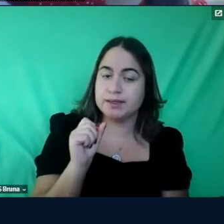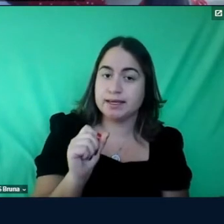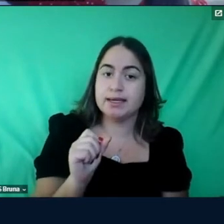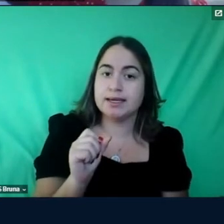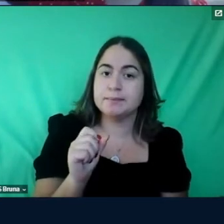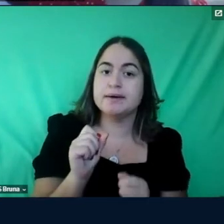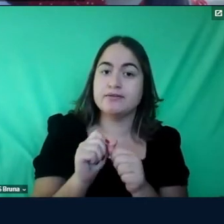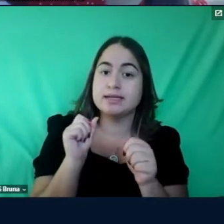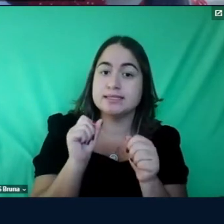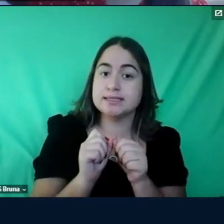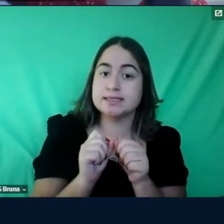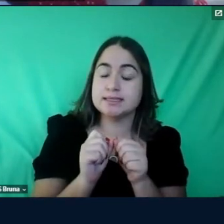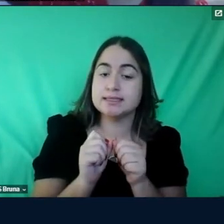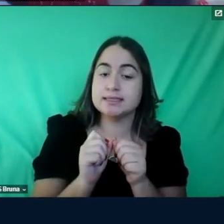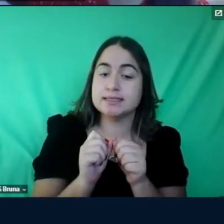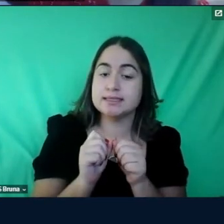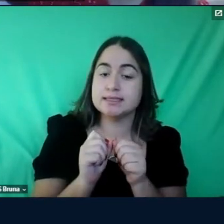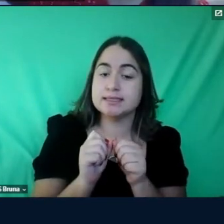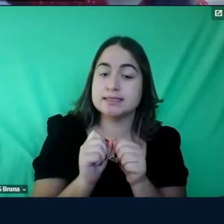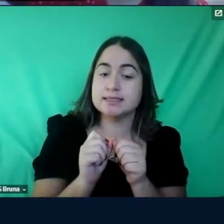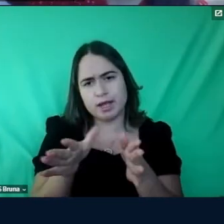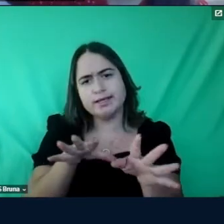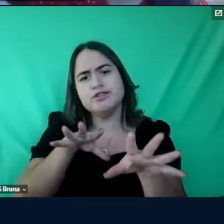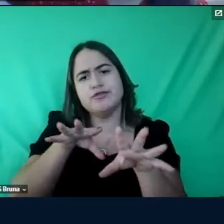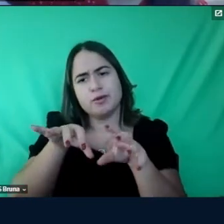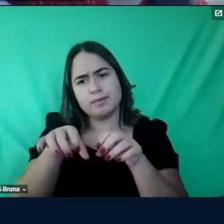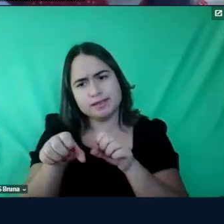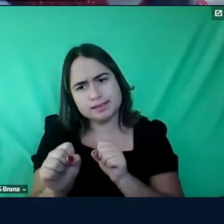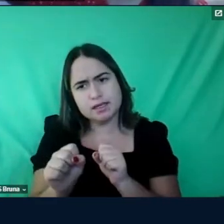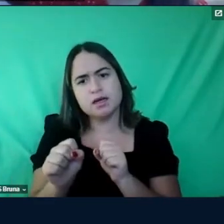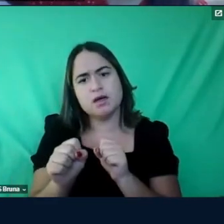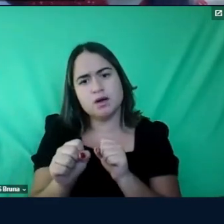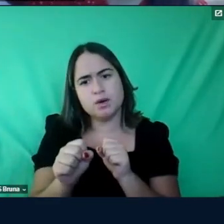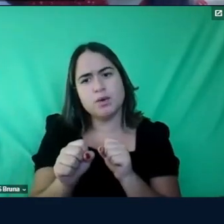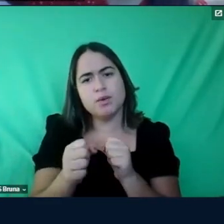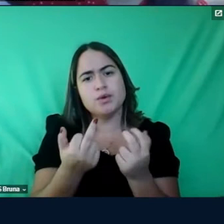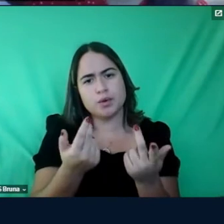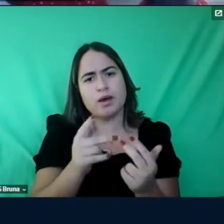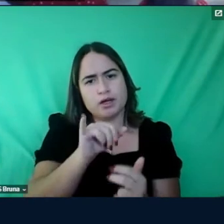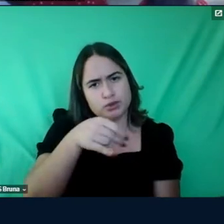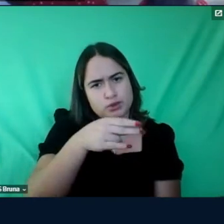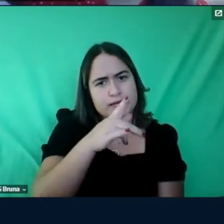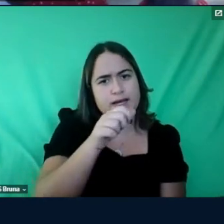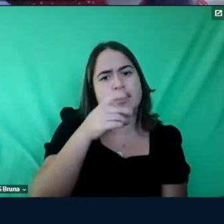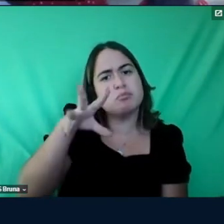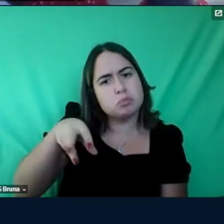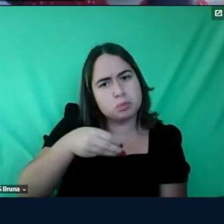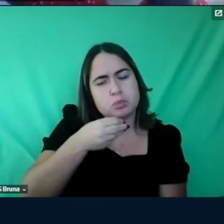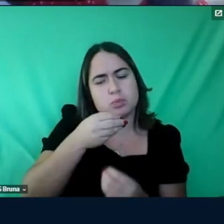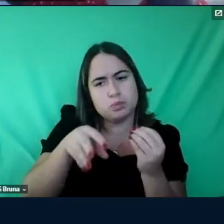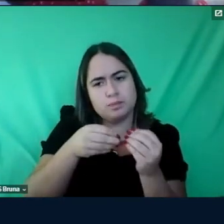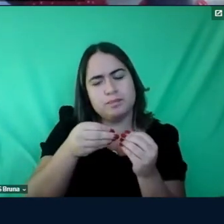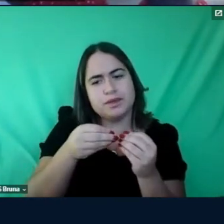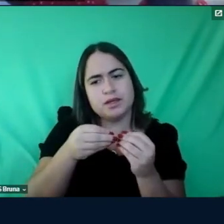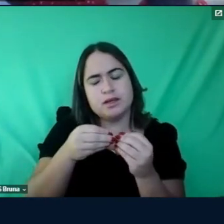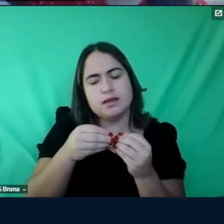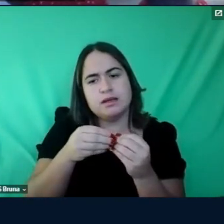momentos de formação né Juliana como você mencionou me questiono muito sobre